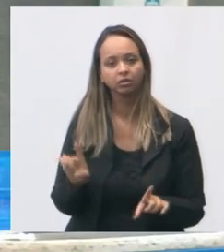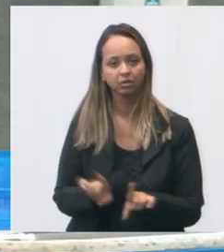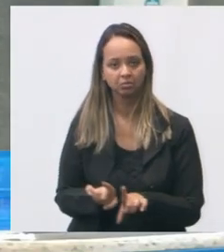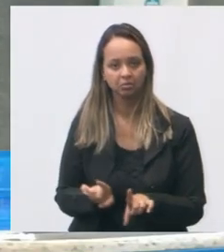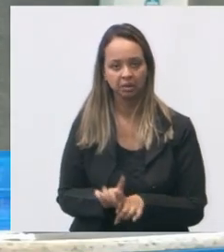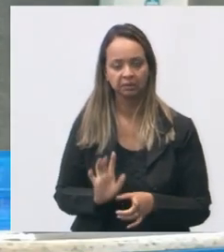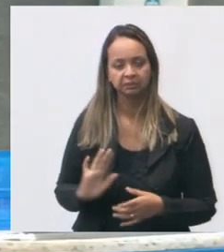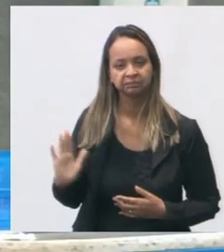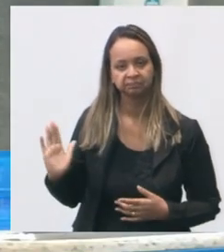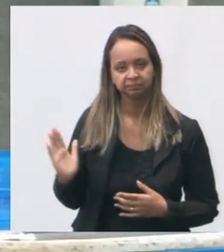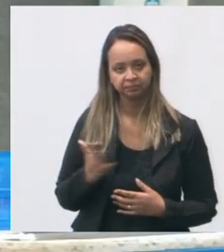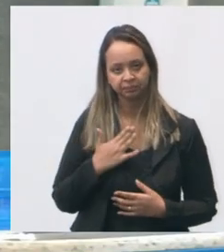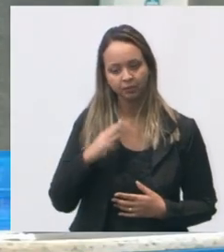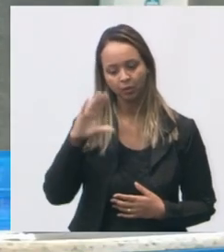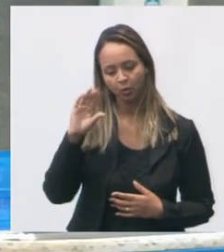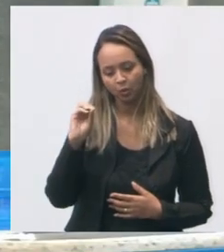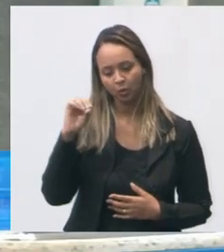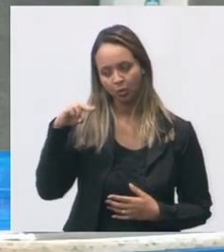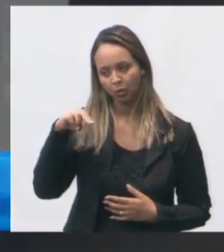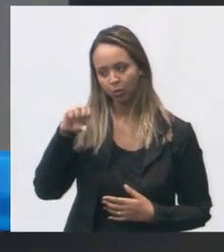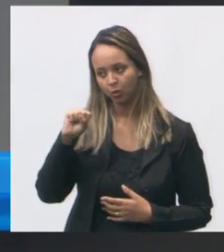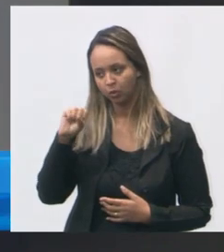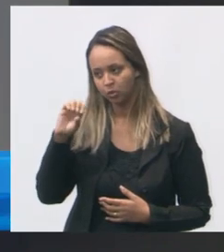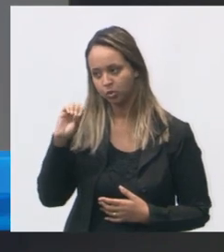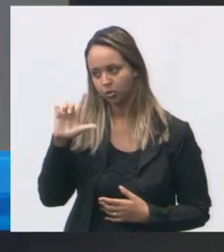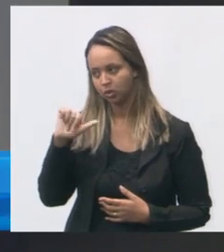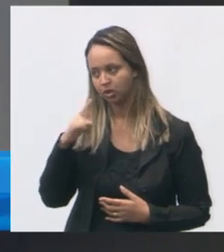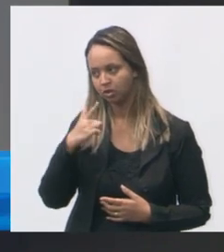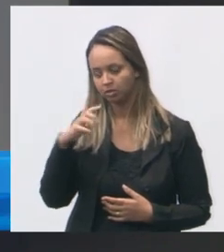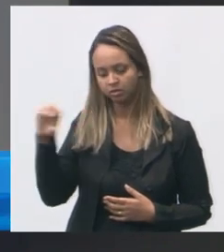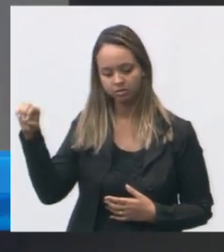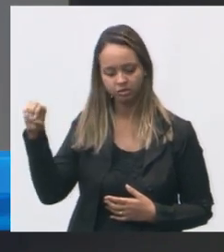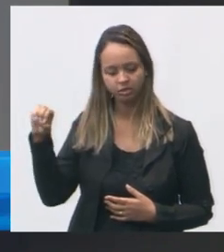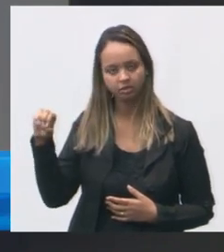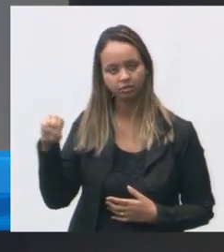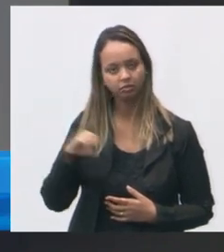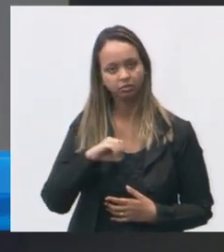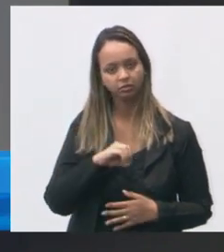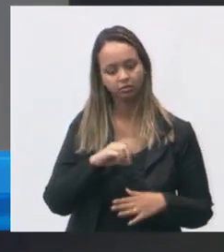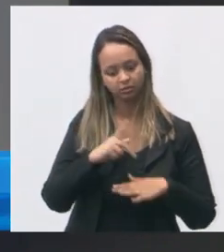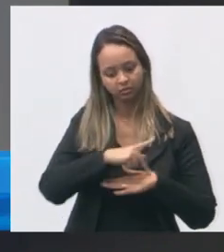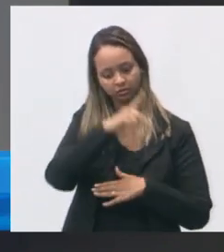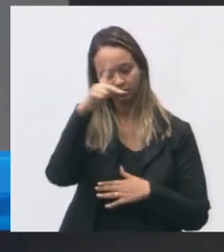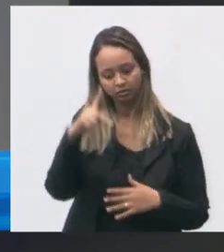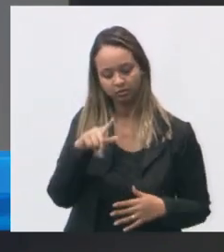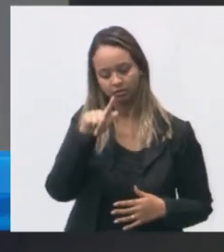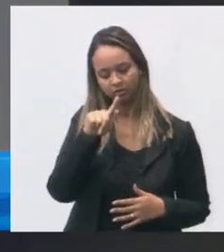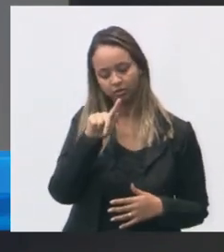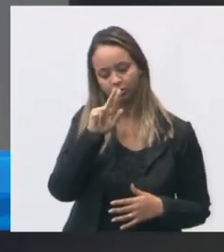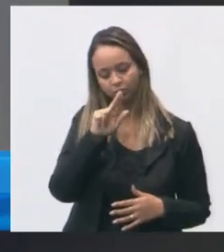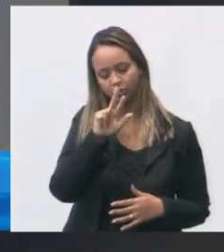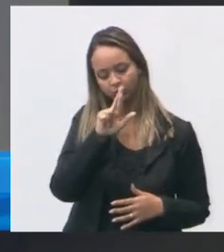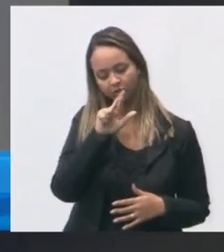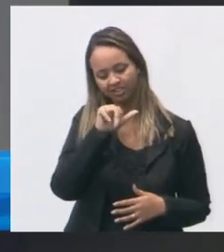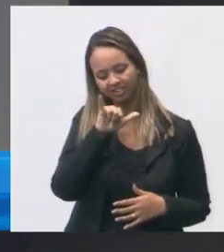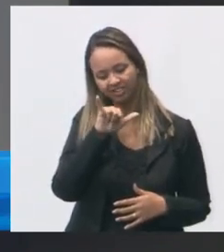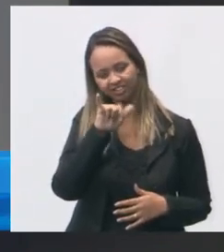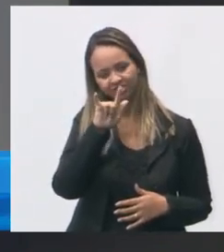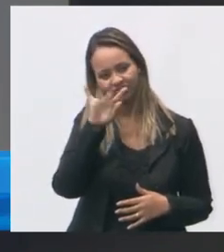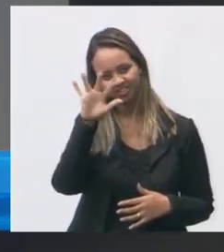consolação consolação fica em Gurijica atende consolação Jaburu São Benedito Floresta